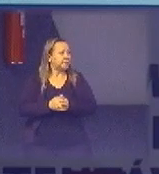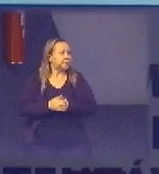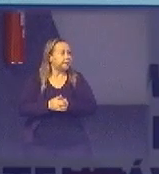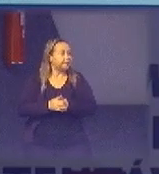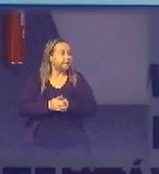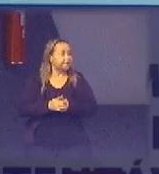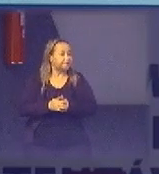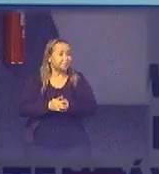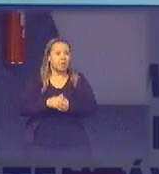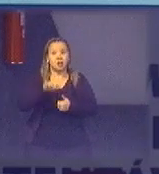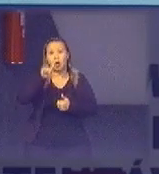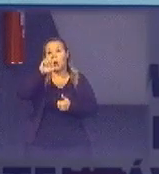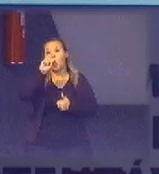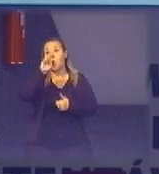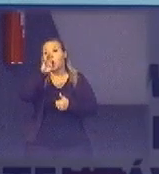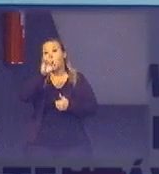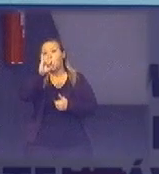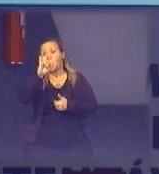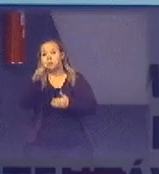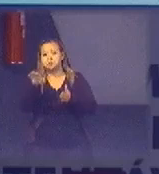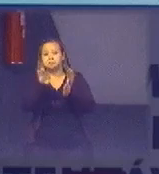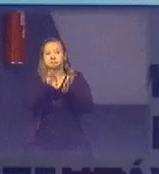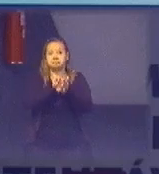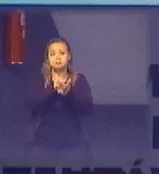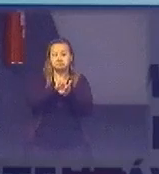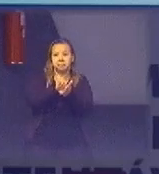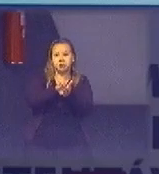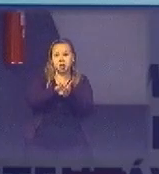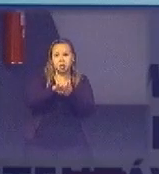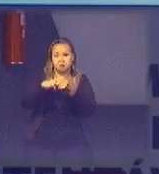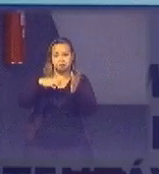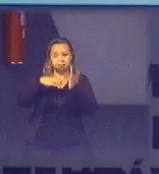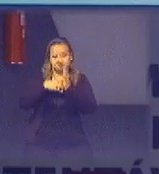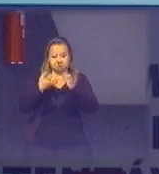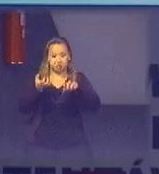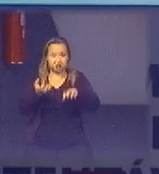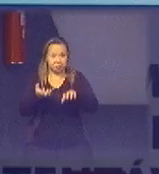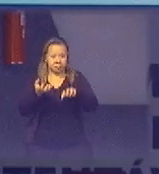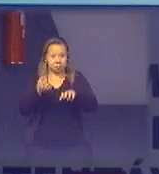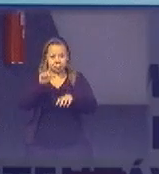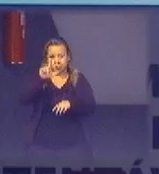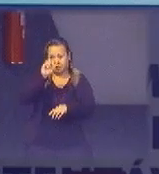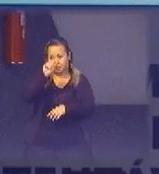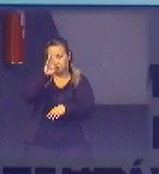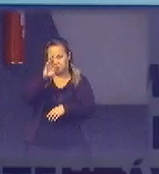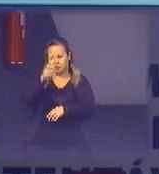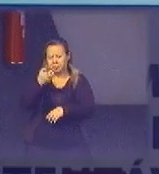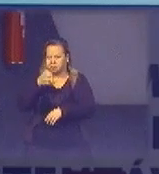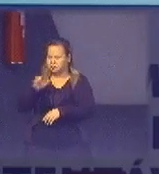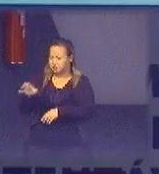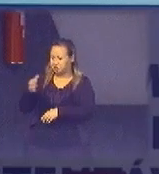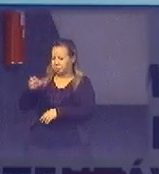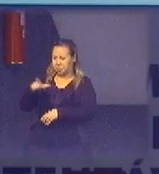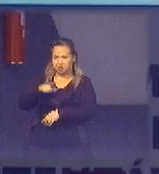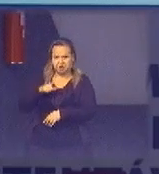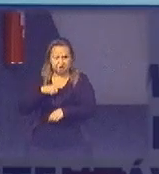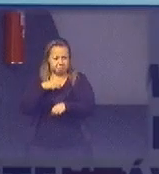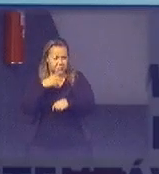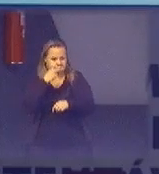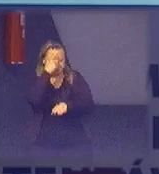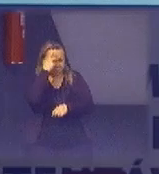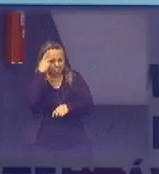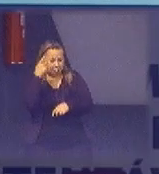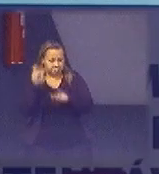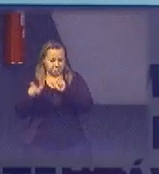lobby quando chega no congresso você fala assim não lobby provavelmente mineradores você fala assim não isso aqui eu não quero que tenha alguém para fiscalizar etc